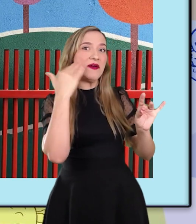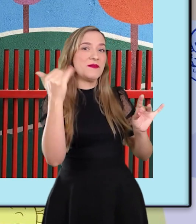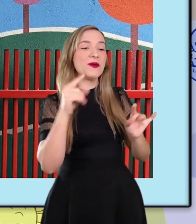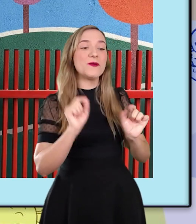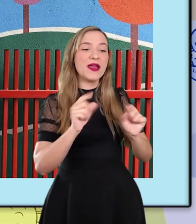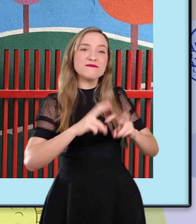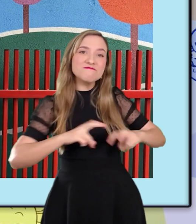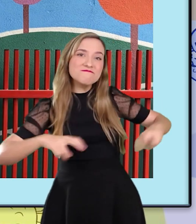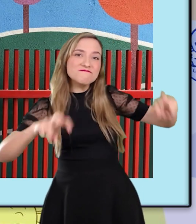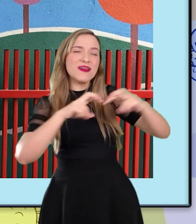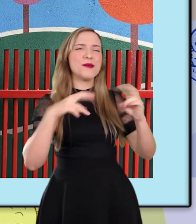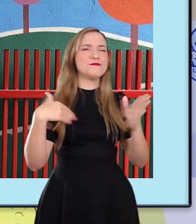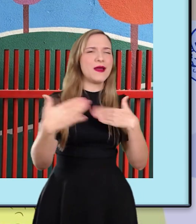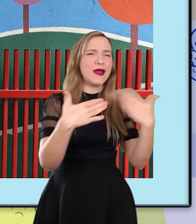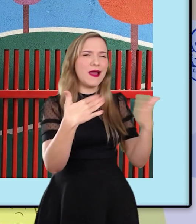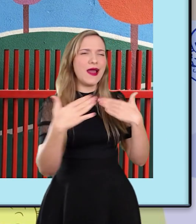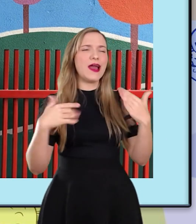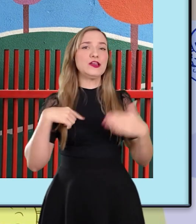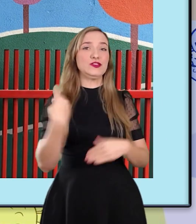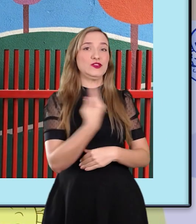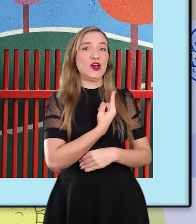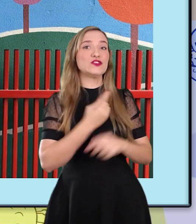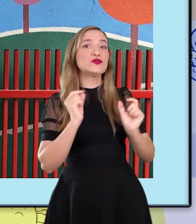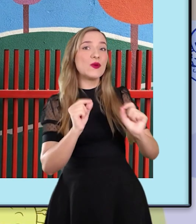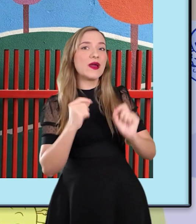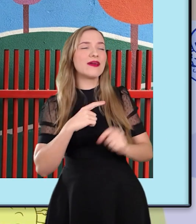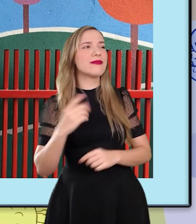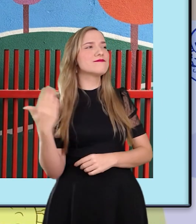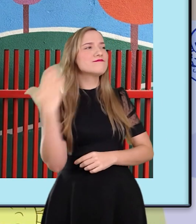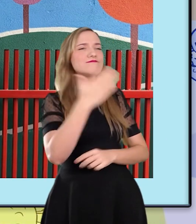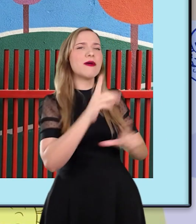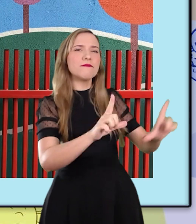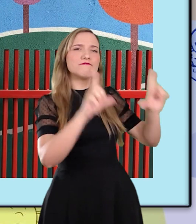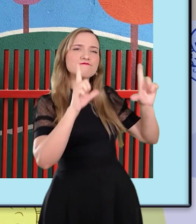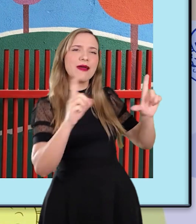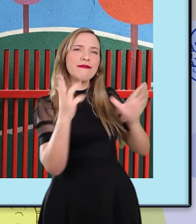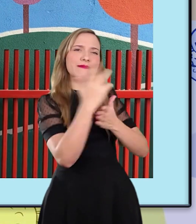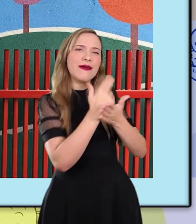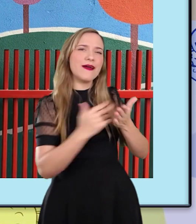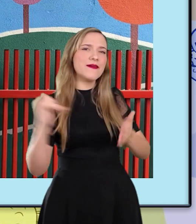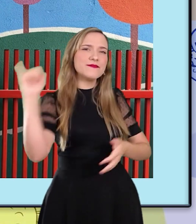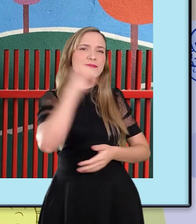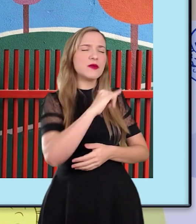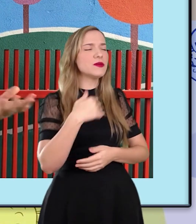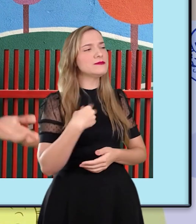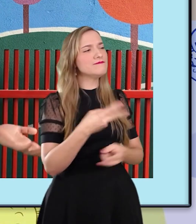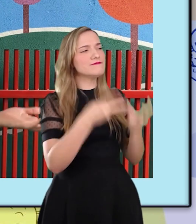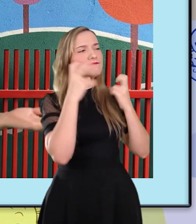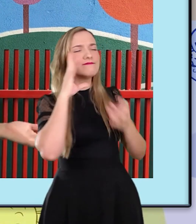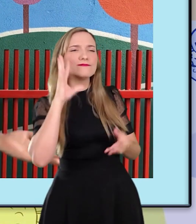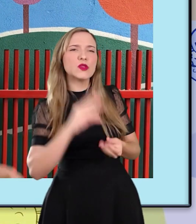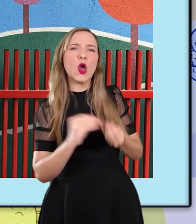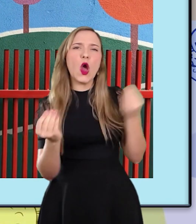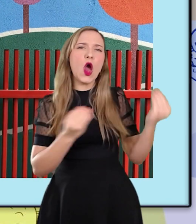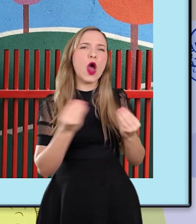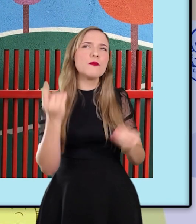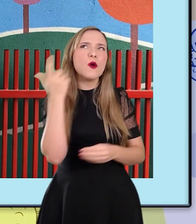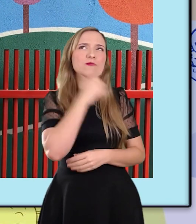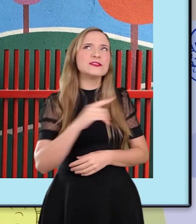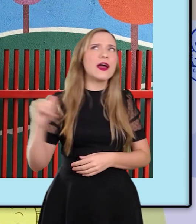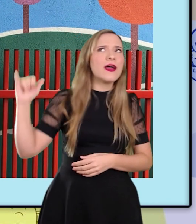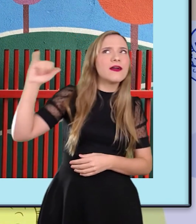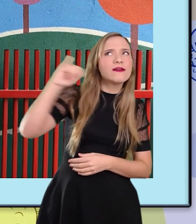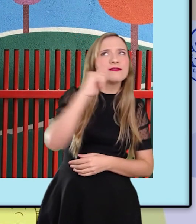Toda roda de conversa, nós íamos até o cartaz para saber como é que o avião